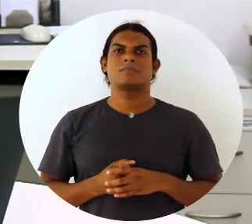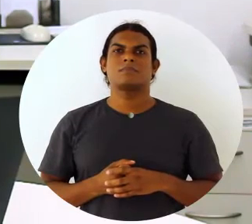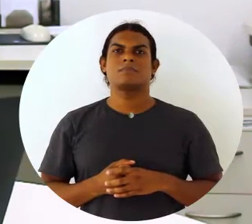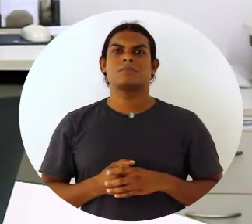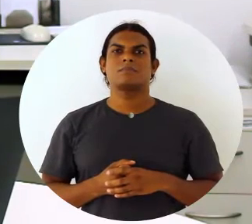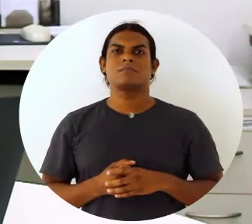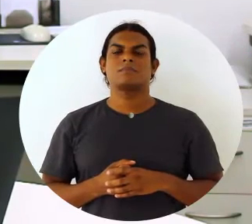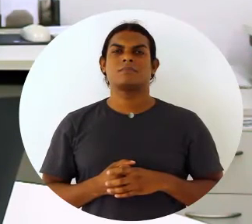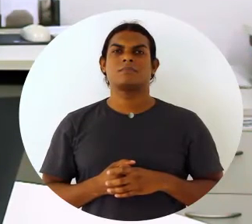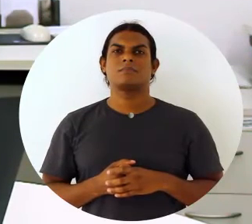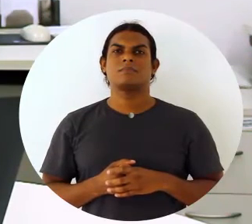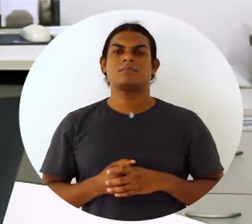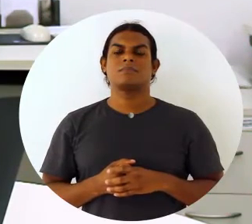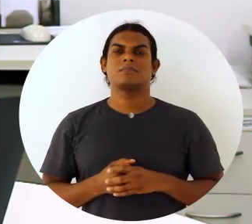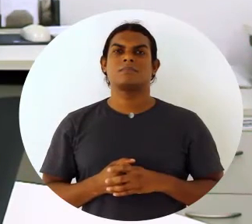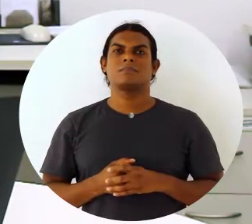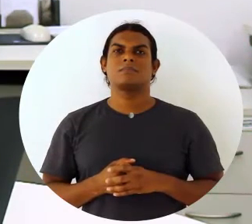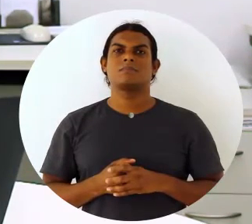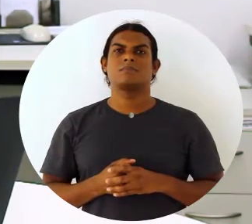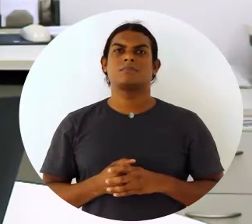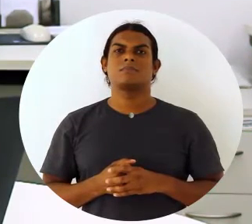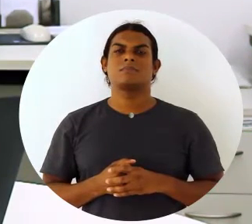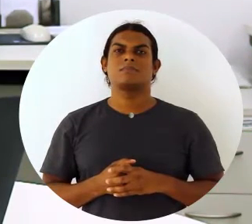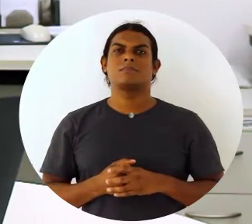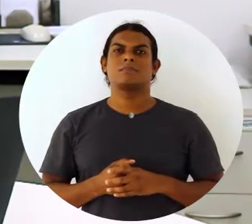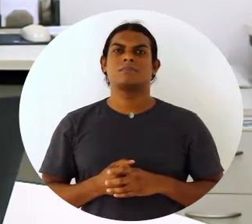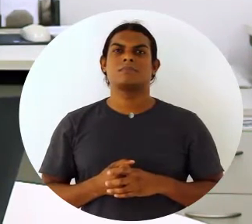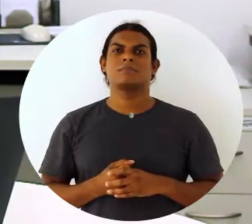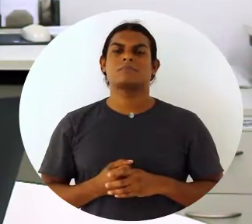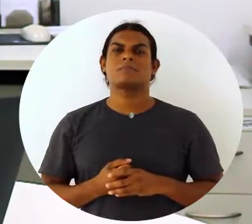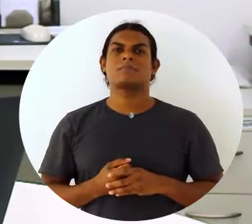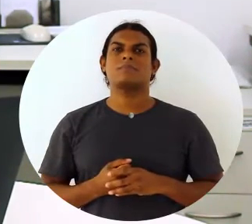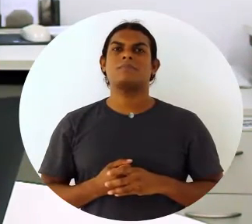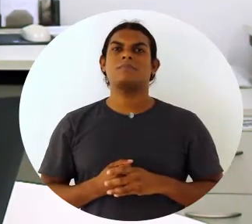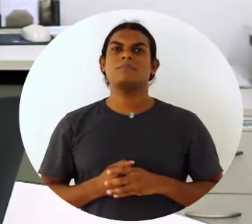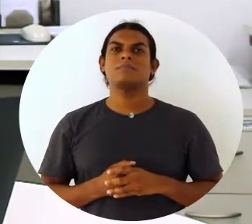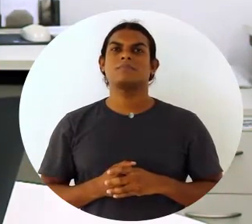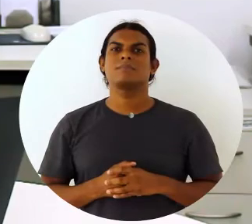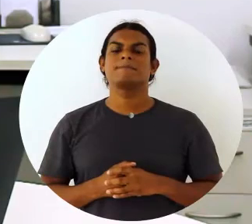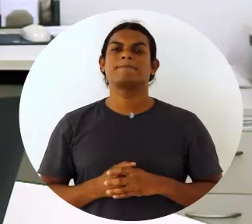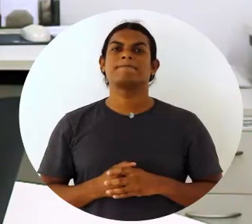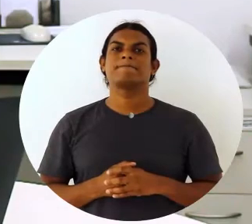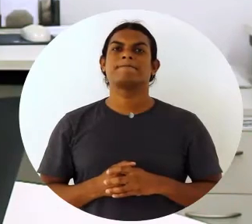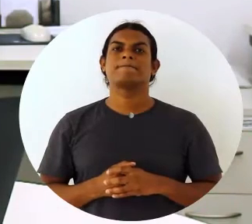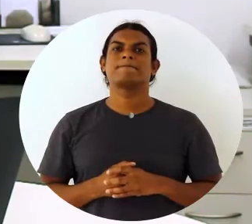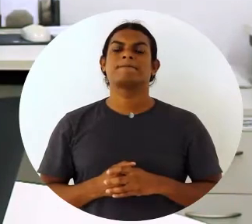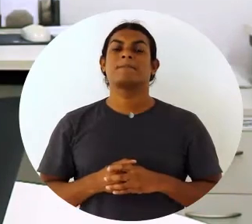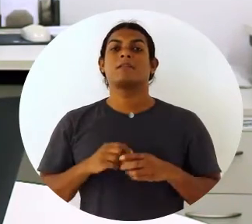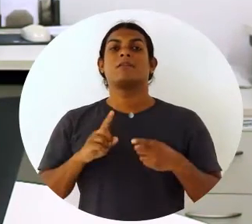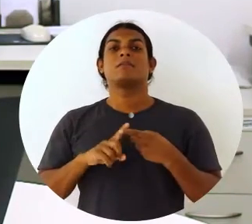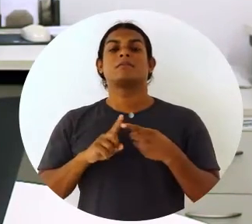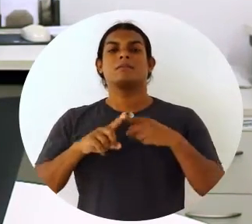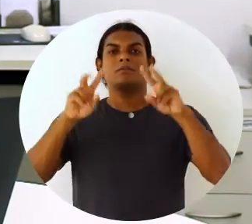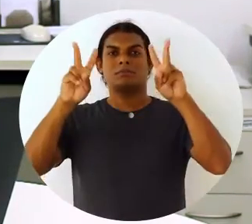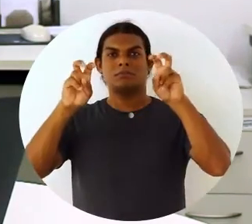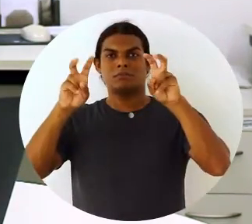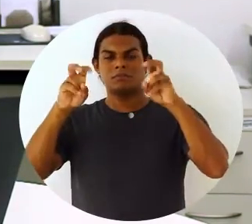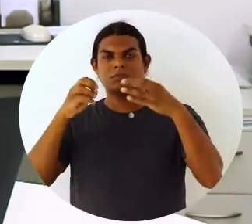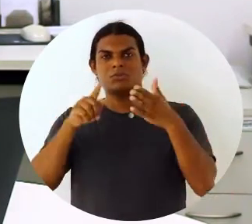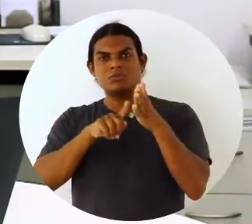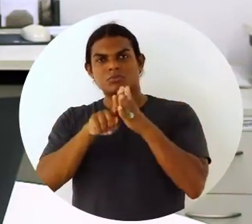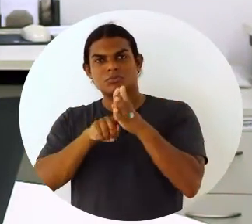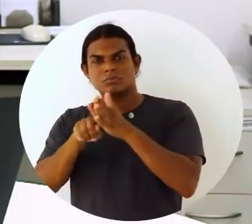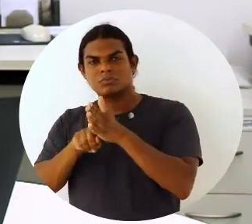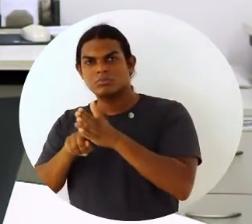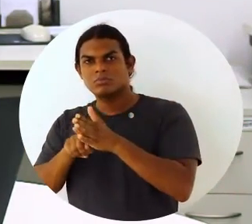nessa empresa ou não. Não esqueçam disso. Isso é bastante interessante. Agora, claro, que os fatores, estudos posteriores a